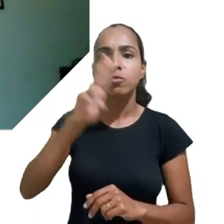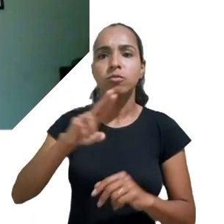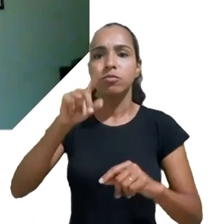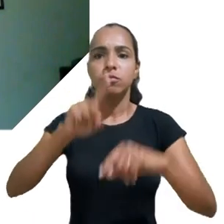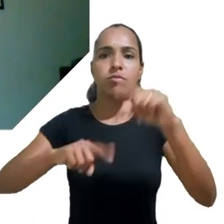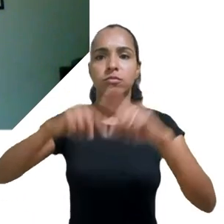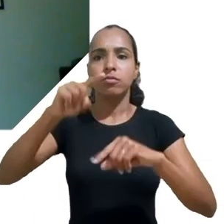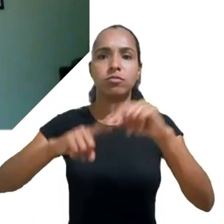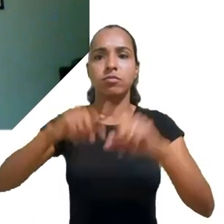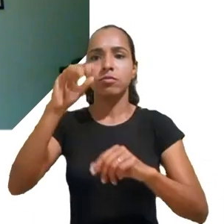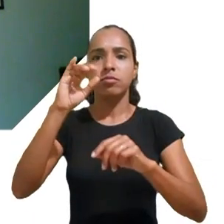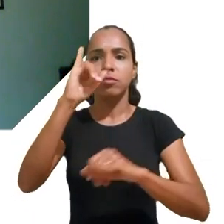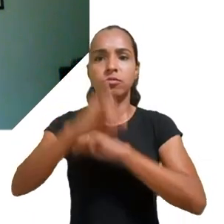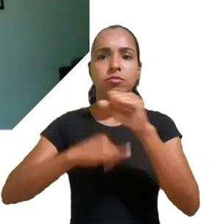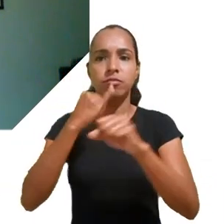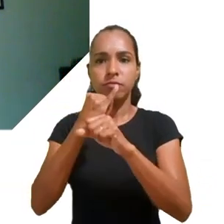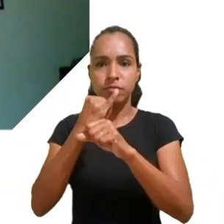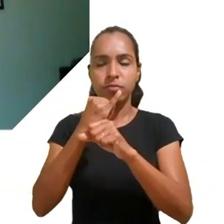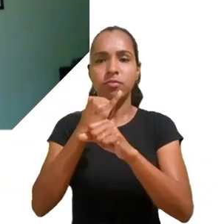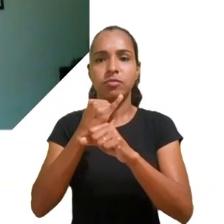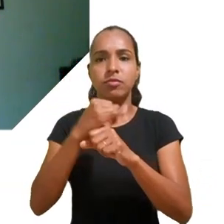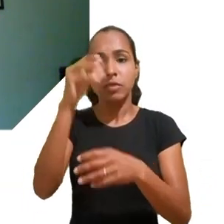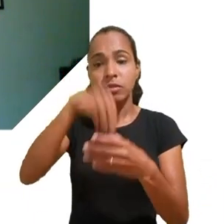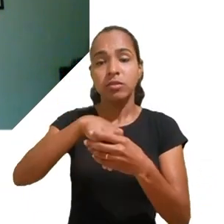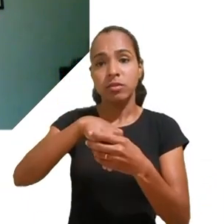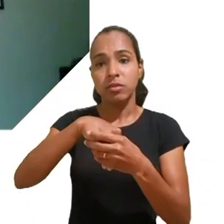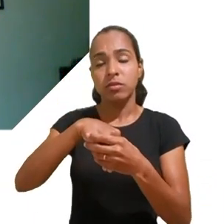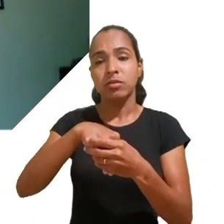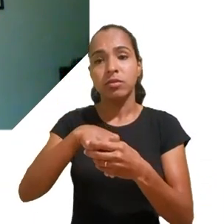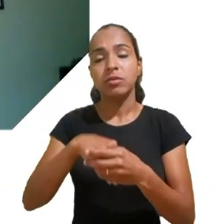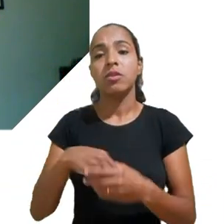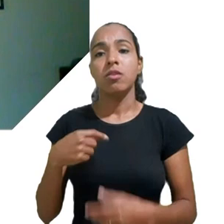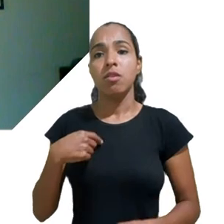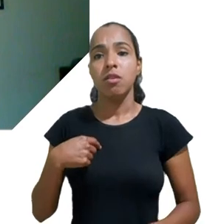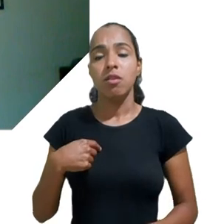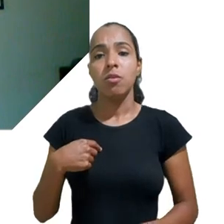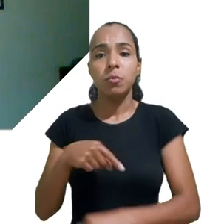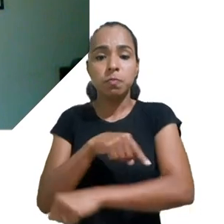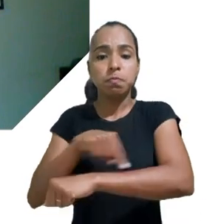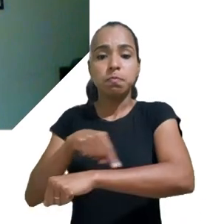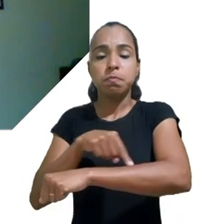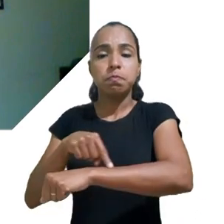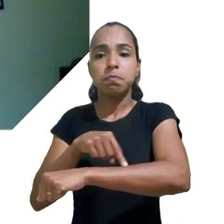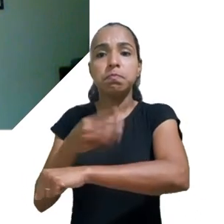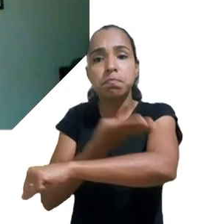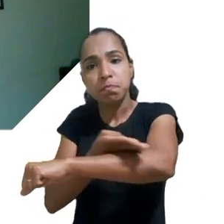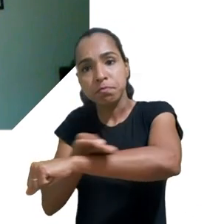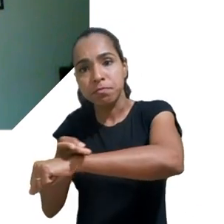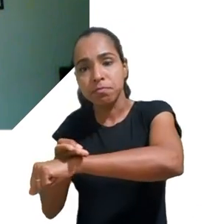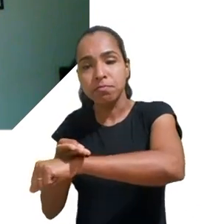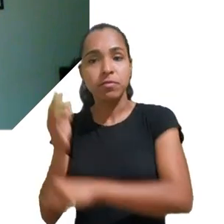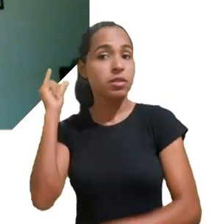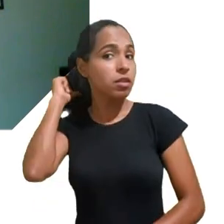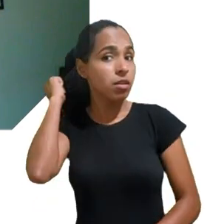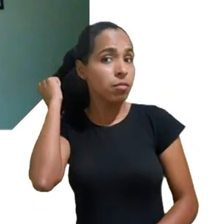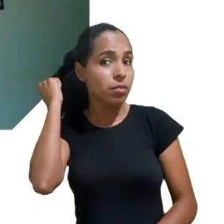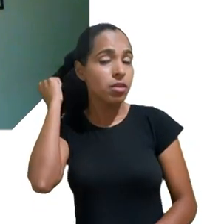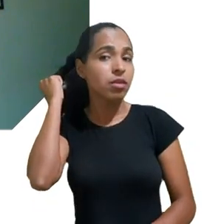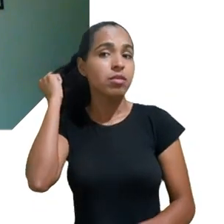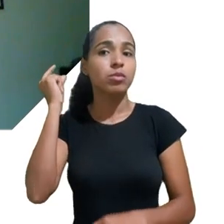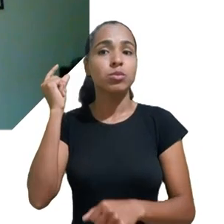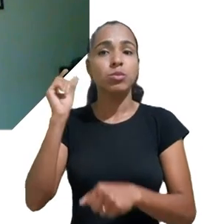representando lá a sociedade civil. Sou uma mulher branca, de cabelo mais ou menos castanho, na altura do